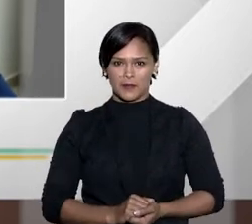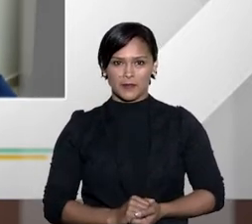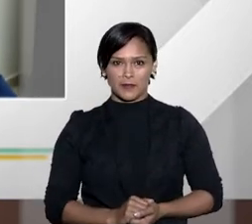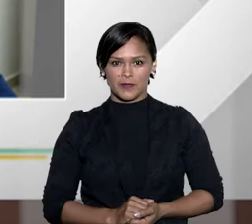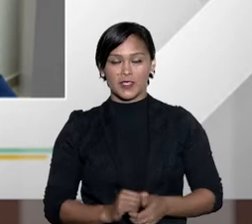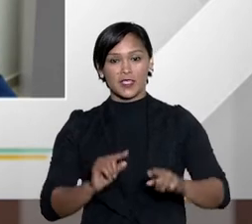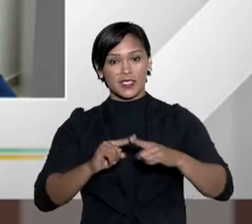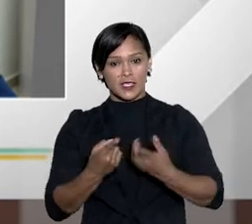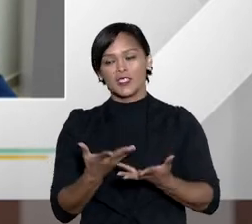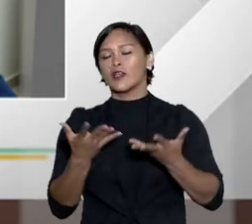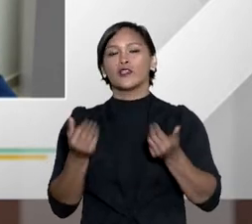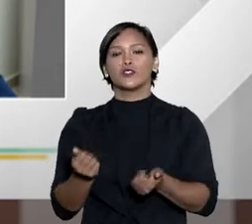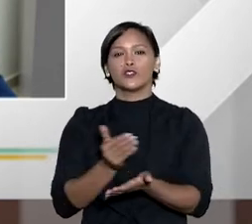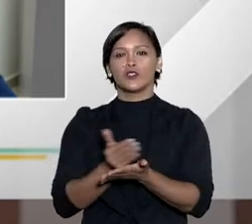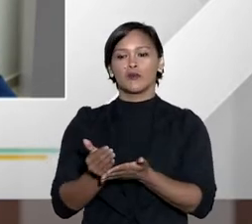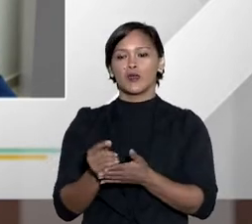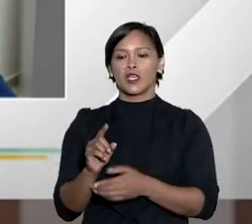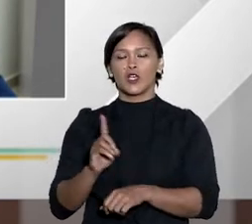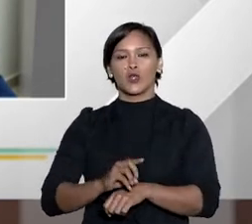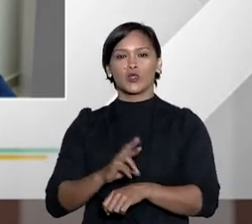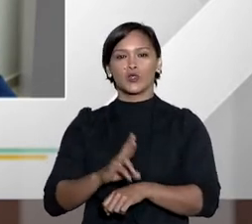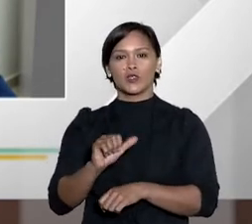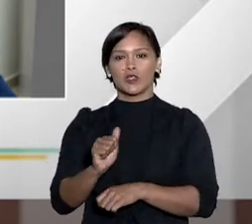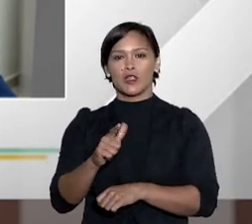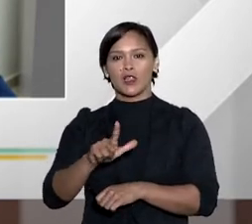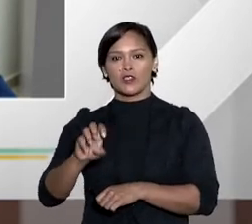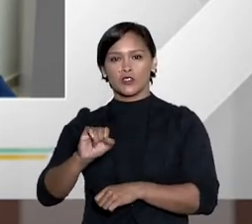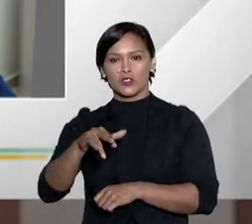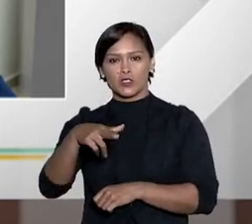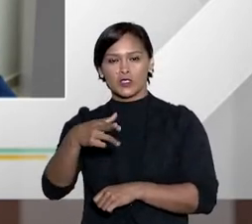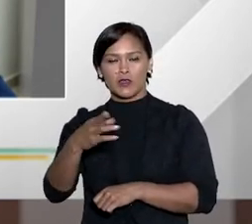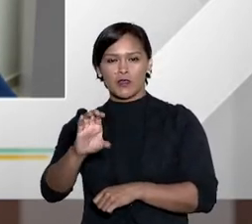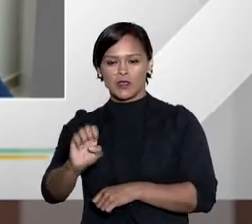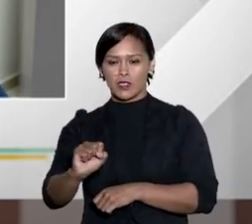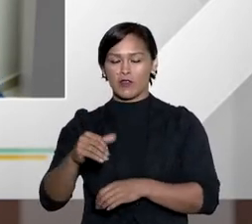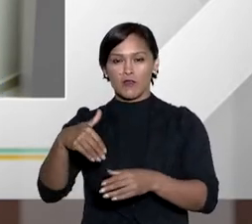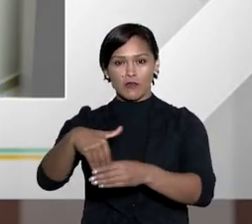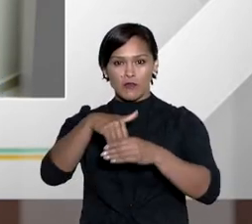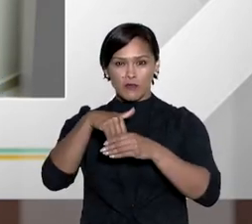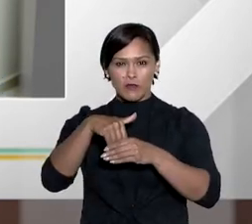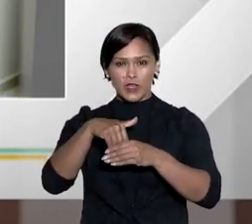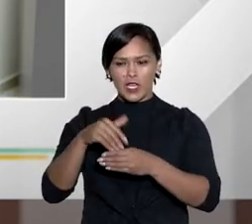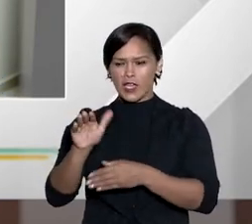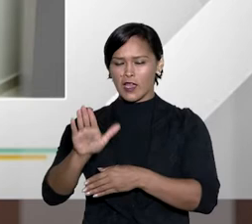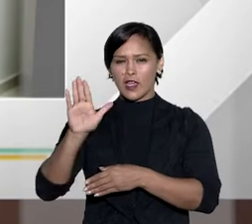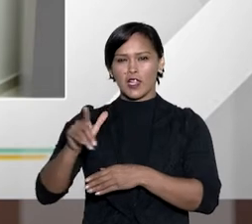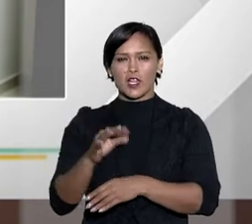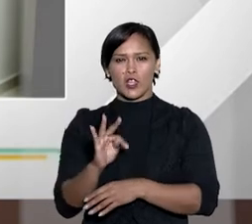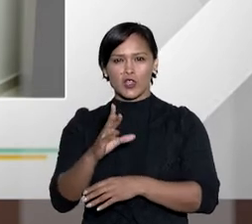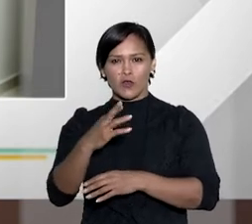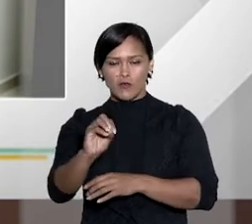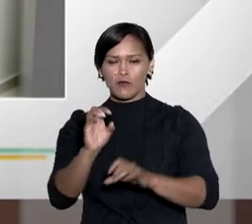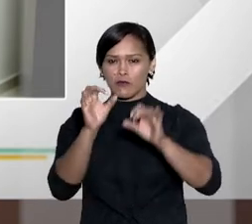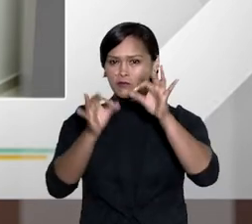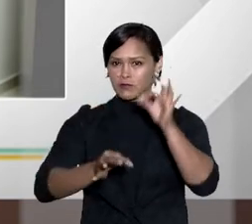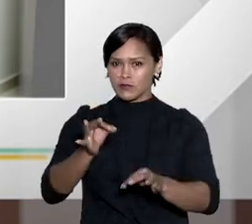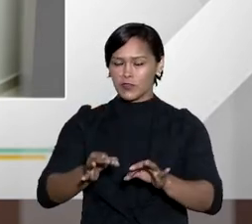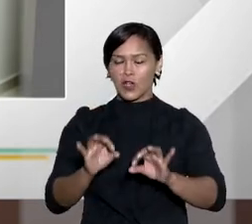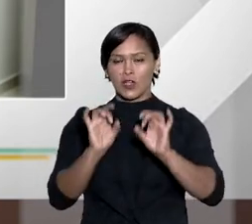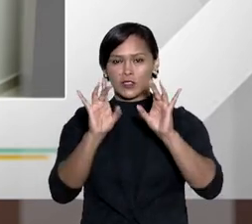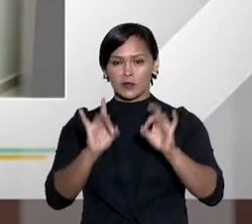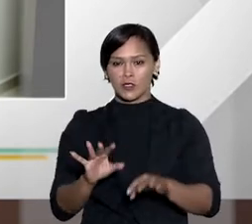Então, a gente começa com o doutor Alexandre. Doutor Alexandre, o senhor foi eleito presidente do Fórum Nacional de Juizados Especiais, o Fonage.